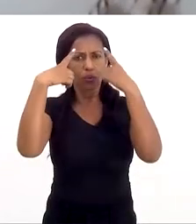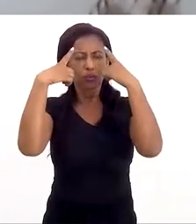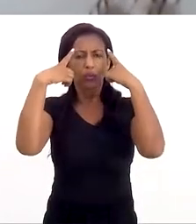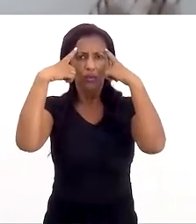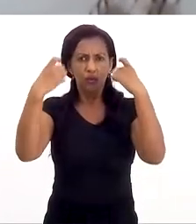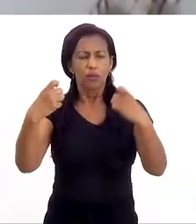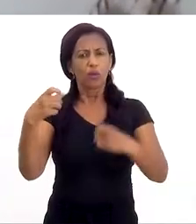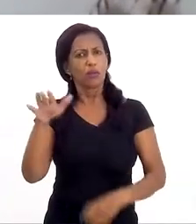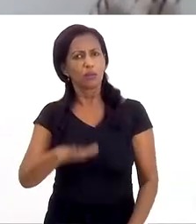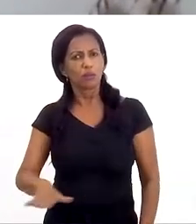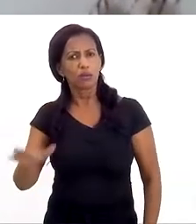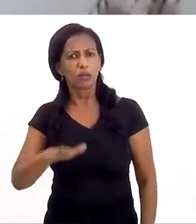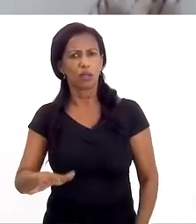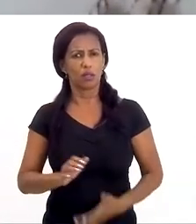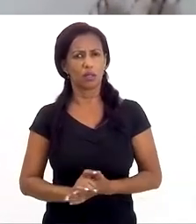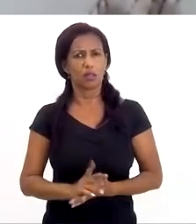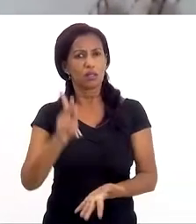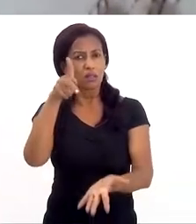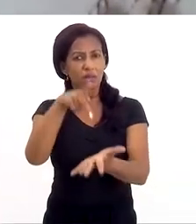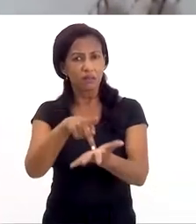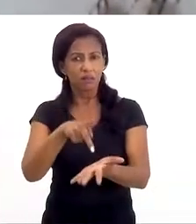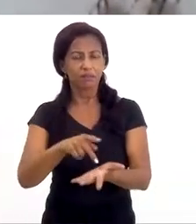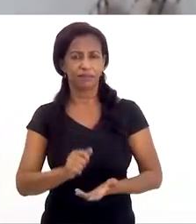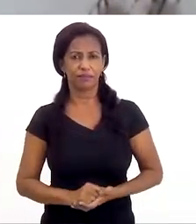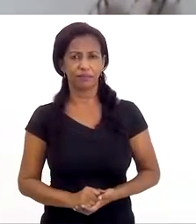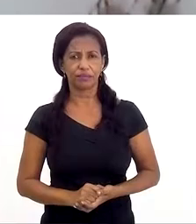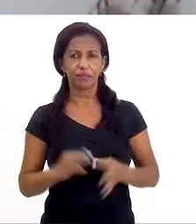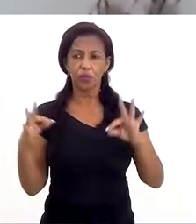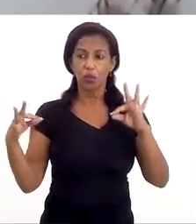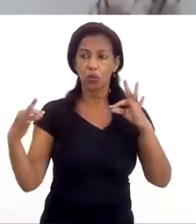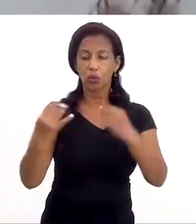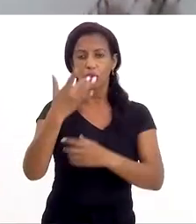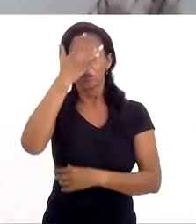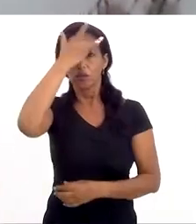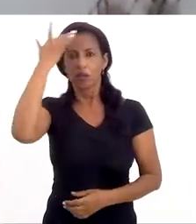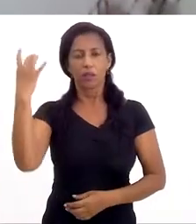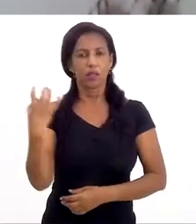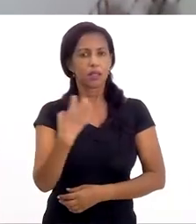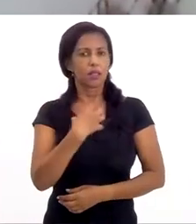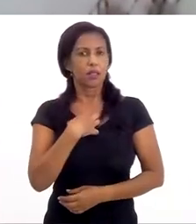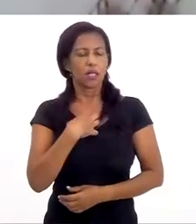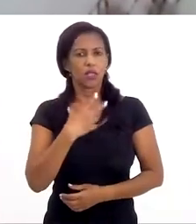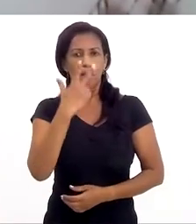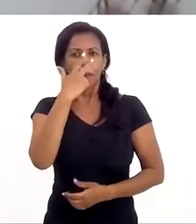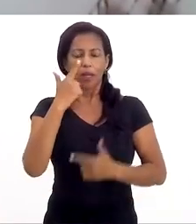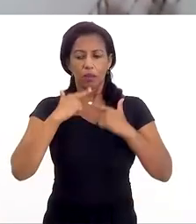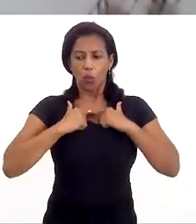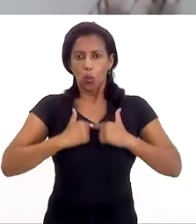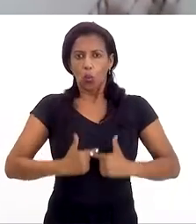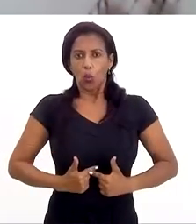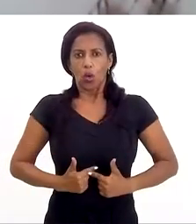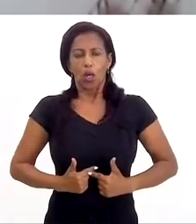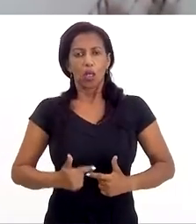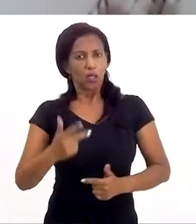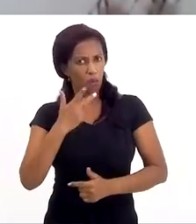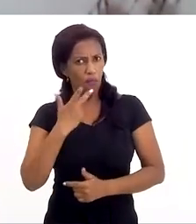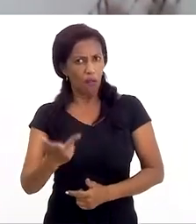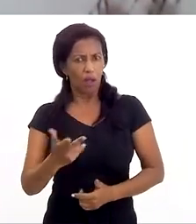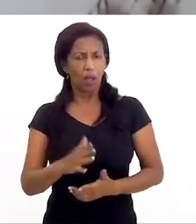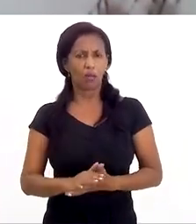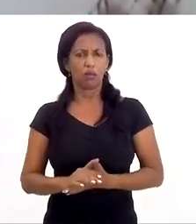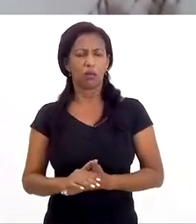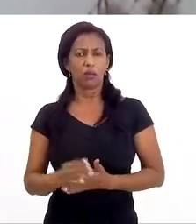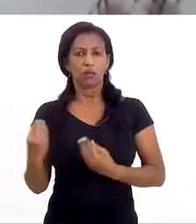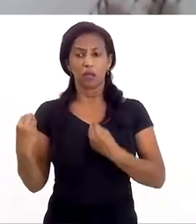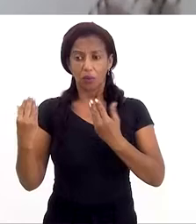sexual na infância. Isso é real. Todas as pessoas se sentem num vazio tão grande, e eu